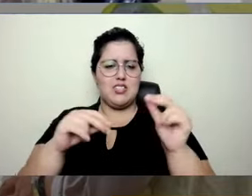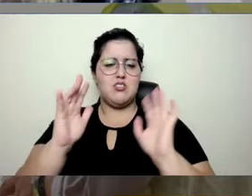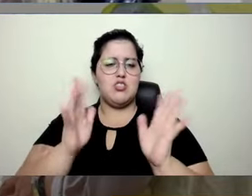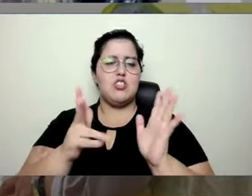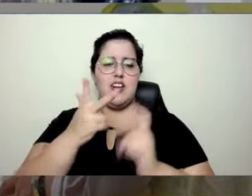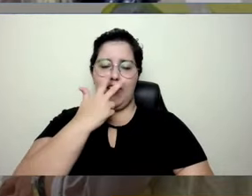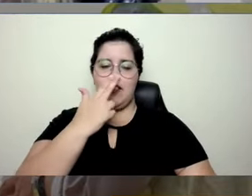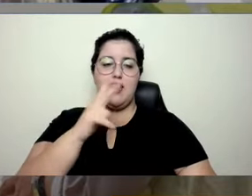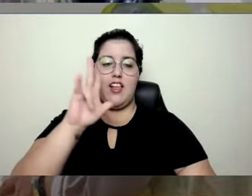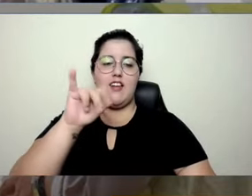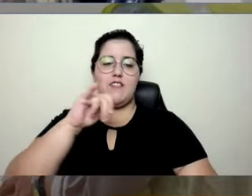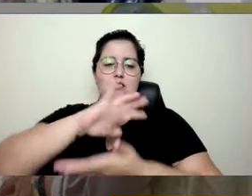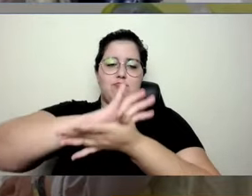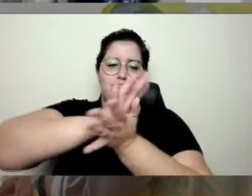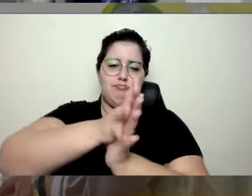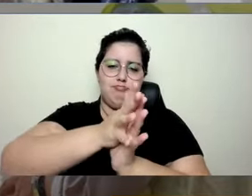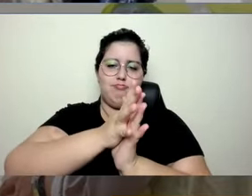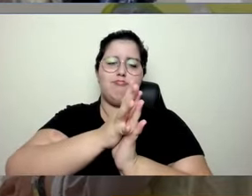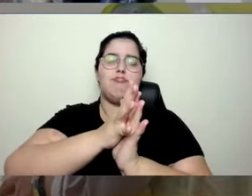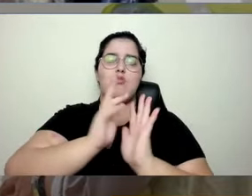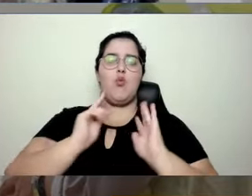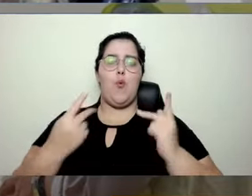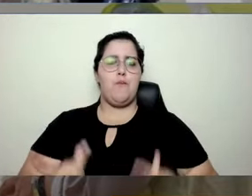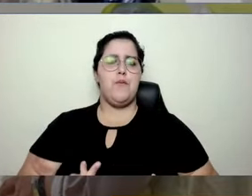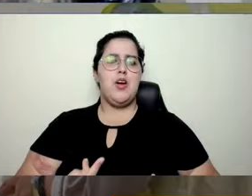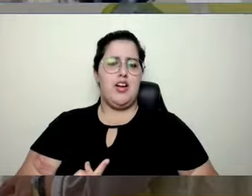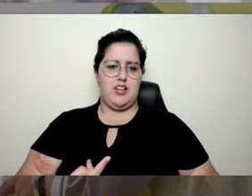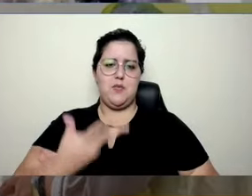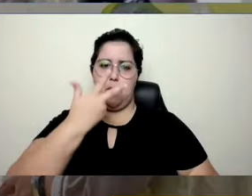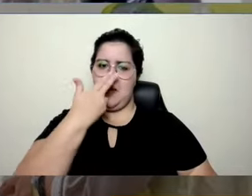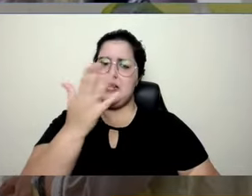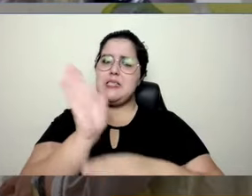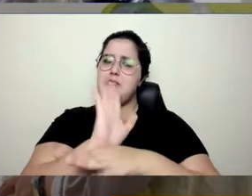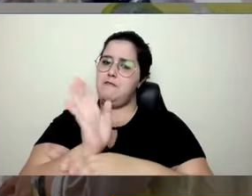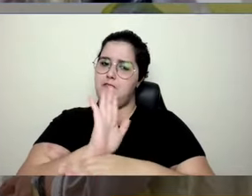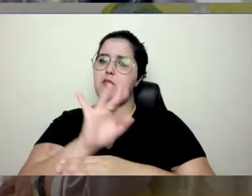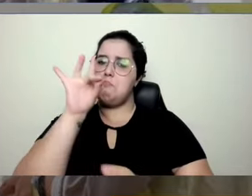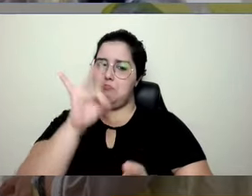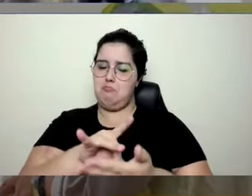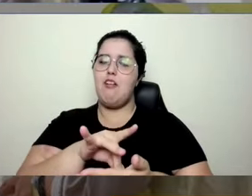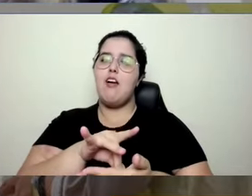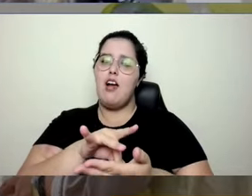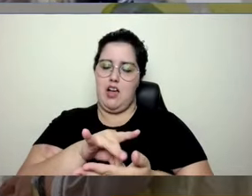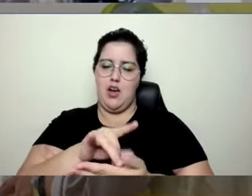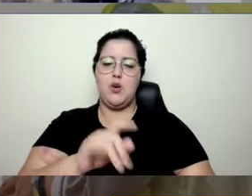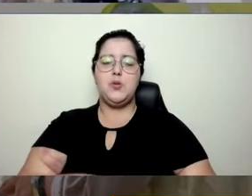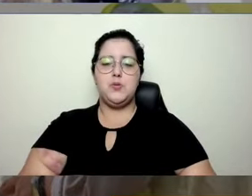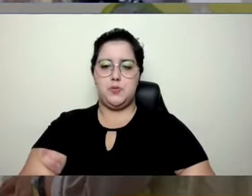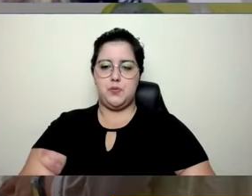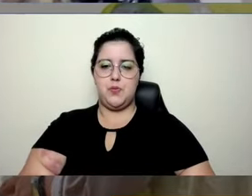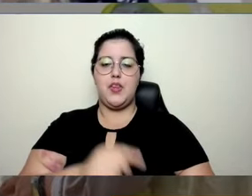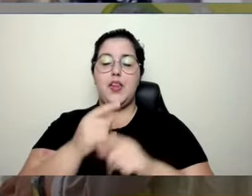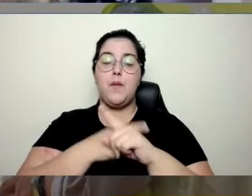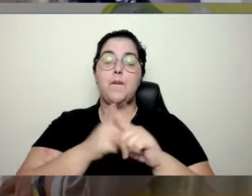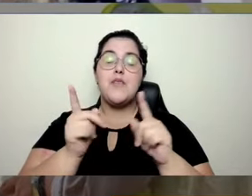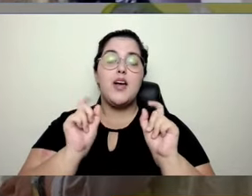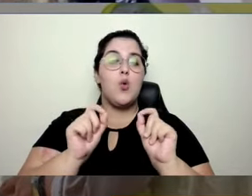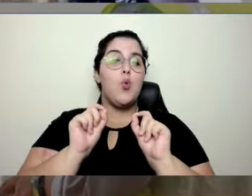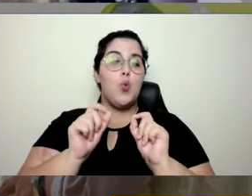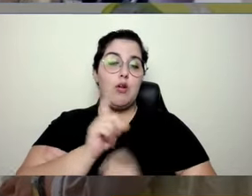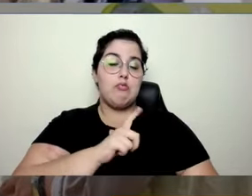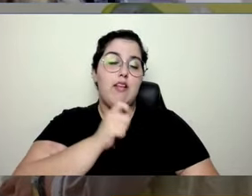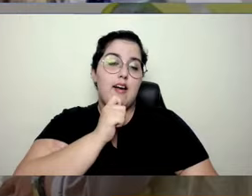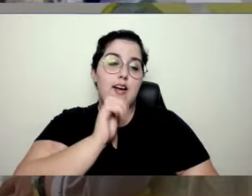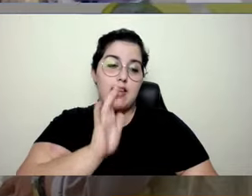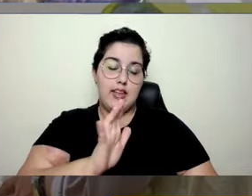eliminar a humanidade, dominar o... Meu, um negócio de filme mesmo. Realmente, mas sabe qual que é a questão ainda,